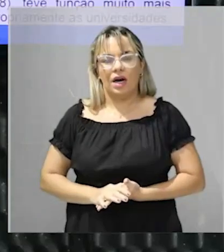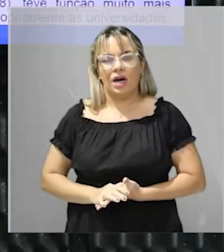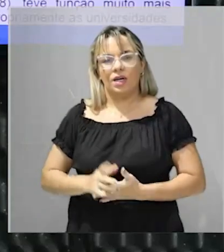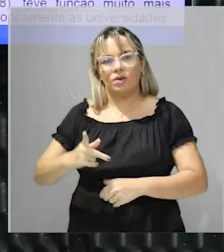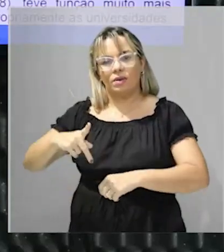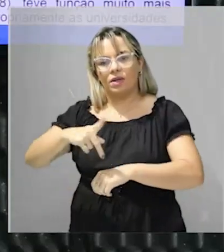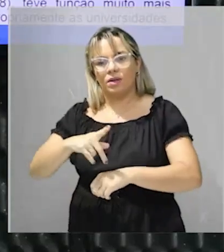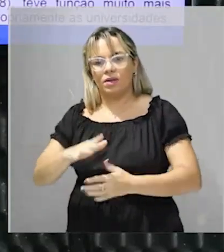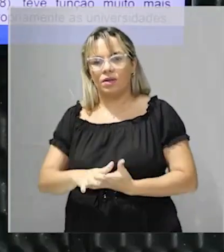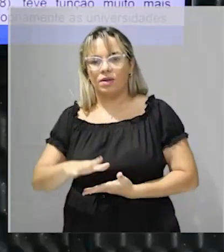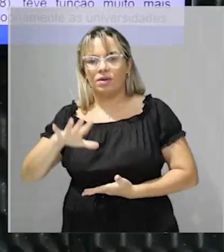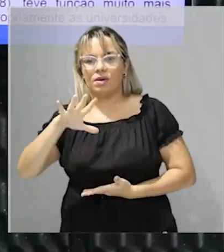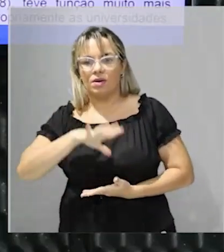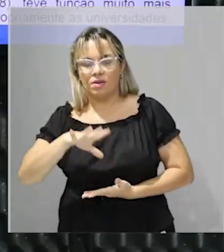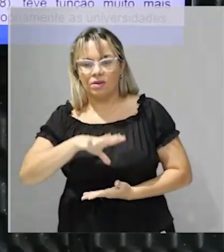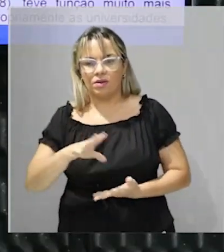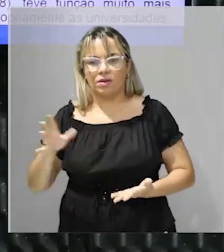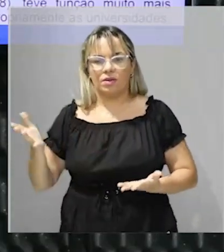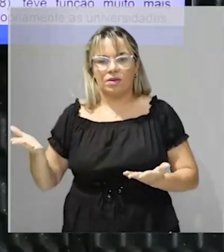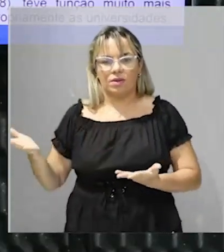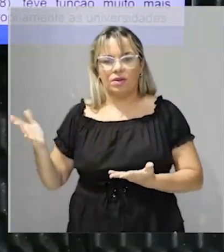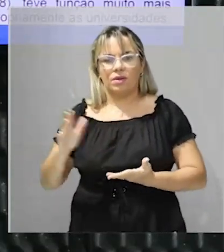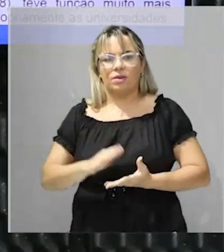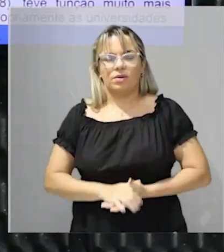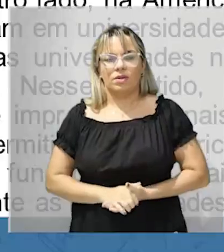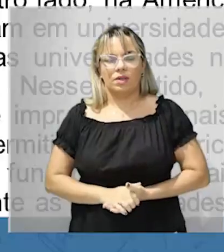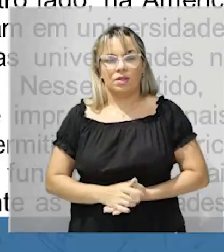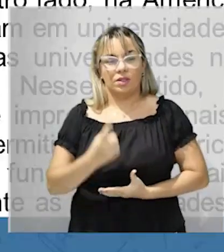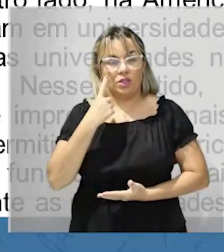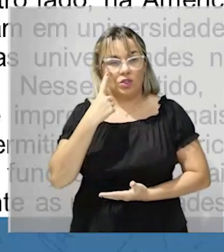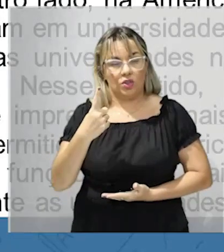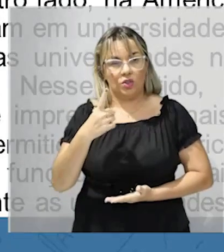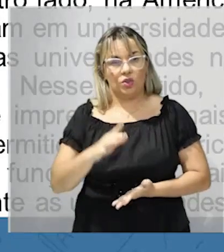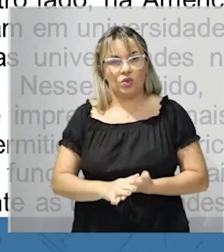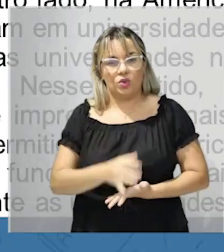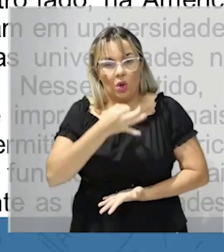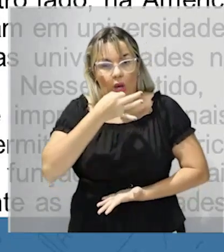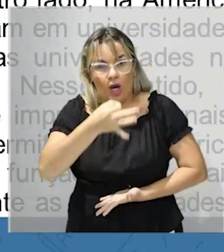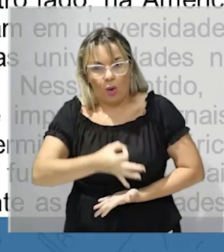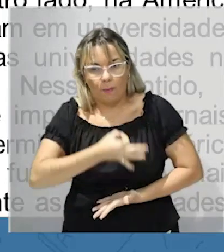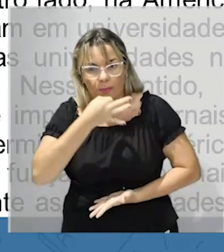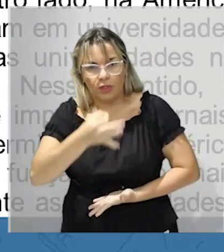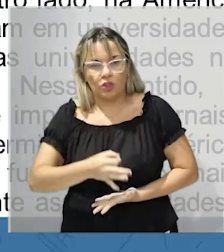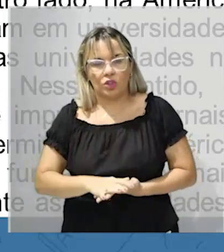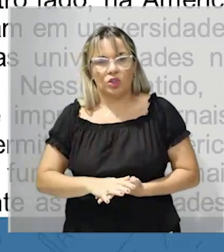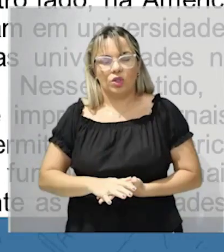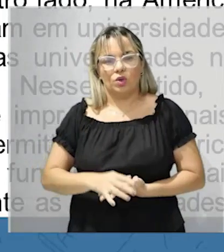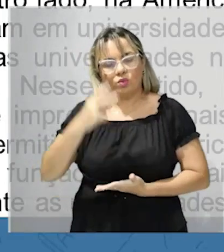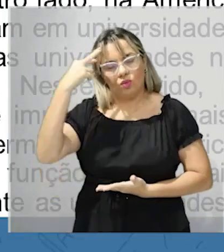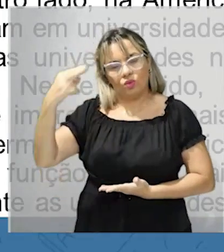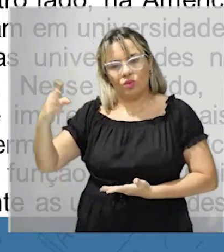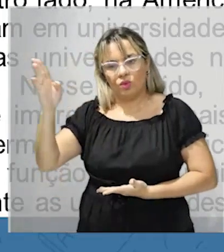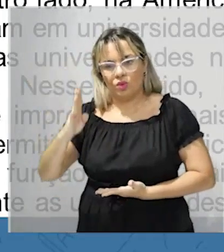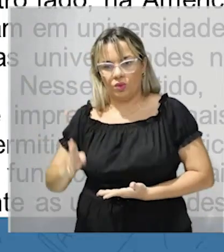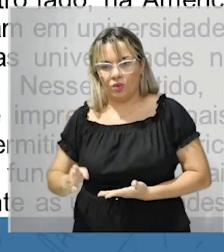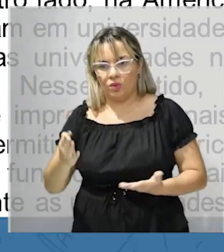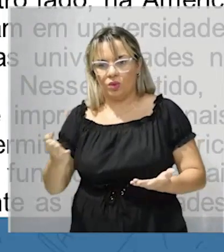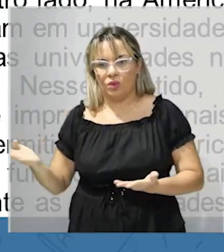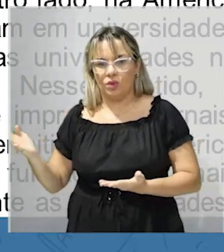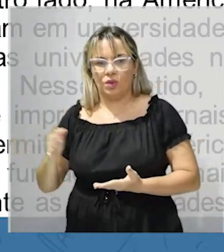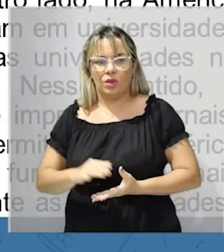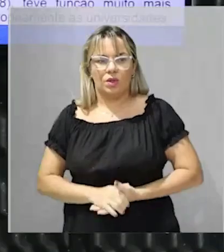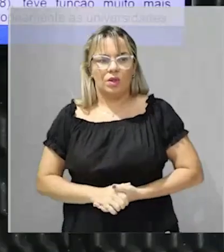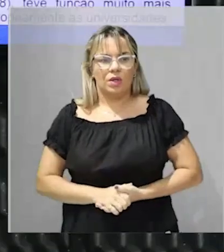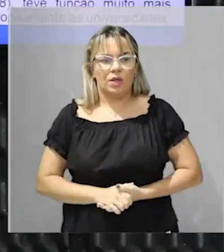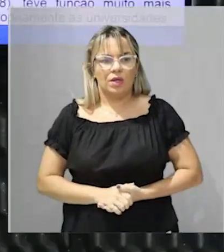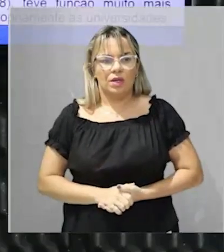historiador brasileiro. O José Murilo de Carvalho argumenta que isso se deveu, ou seja,